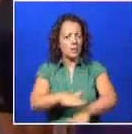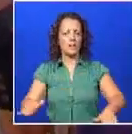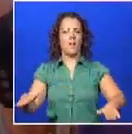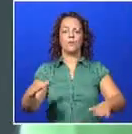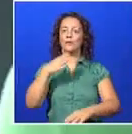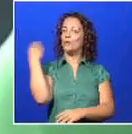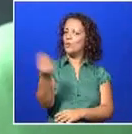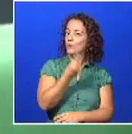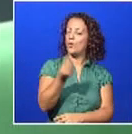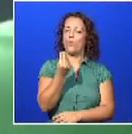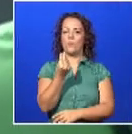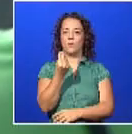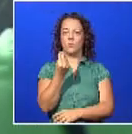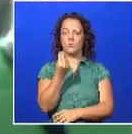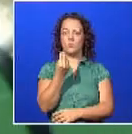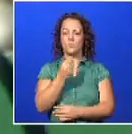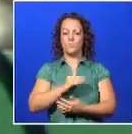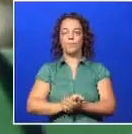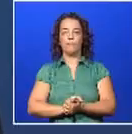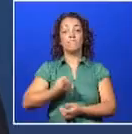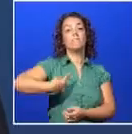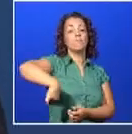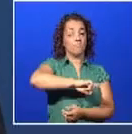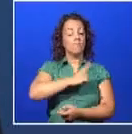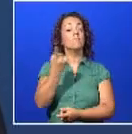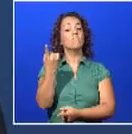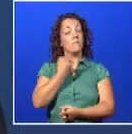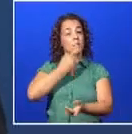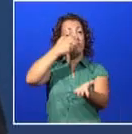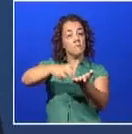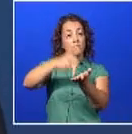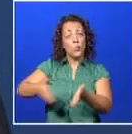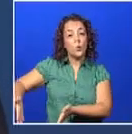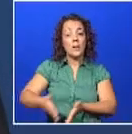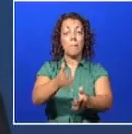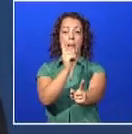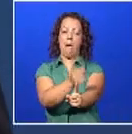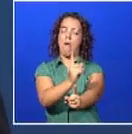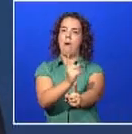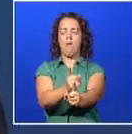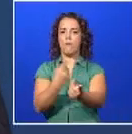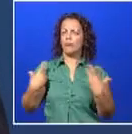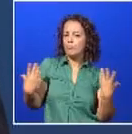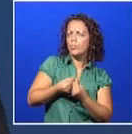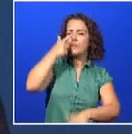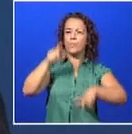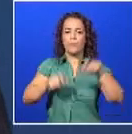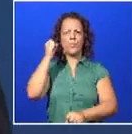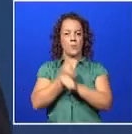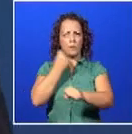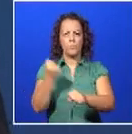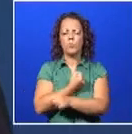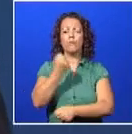e com os nossos jovens. Temos de prosseguir no rumo certo, com os nossos trabalhadores,